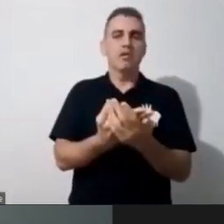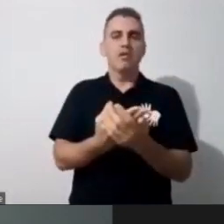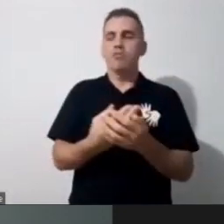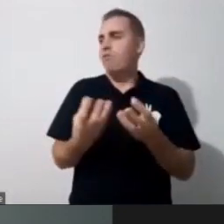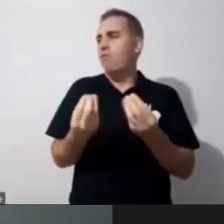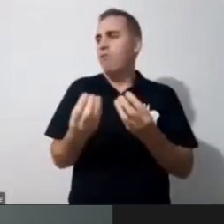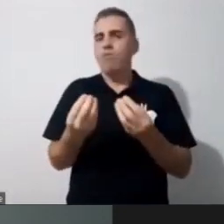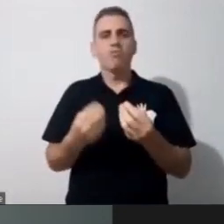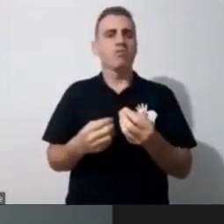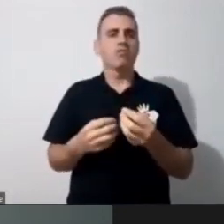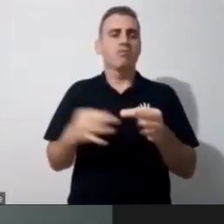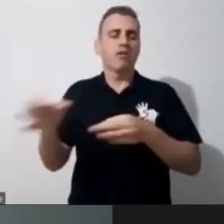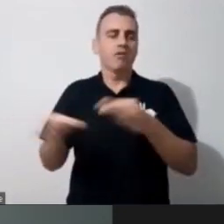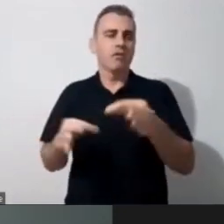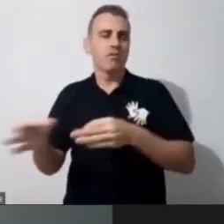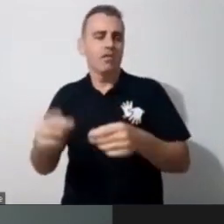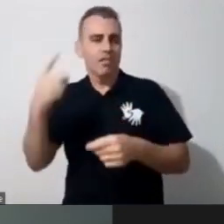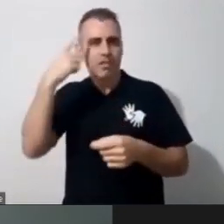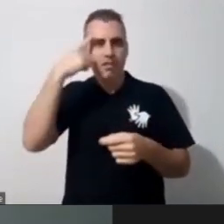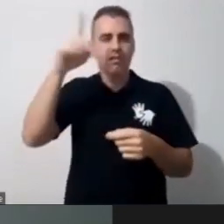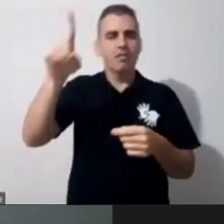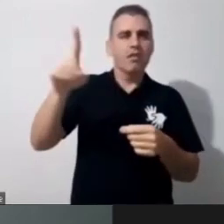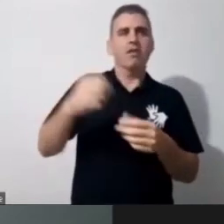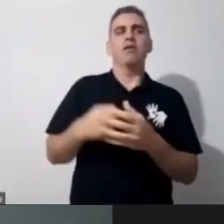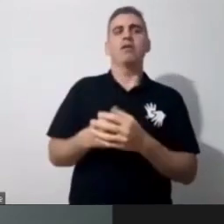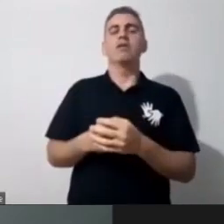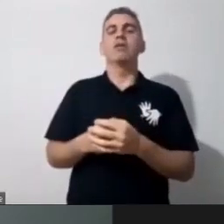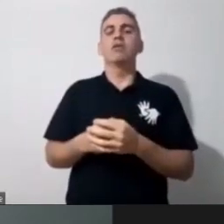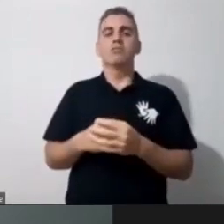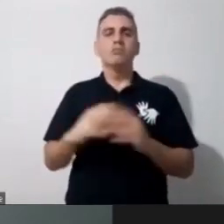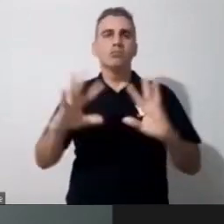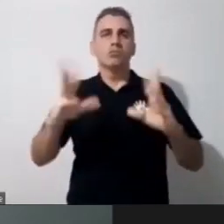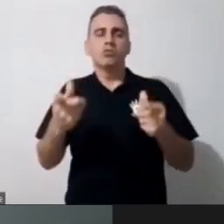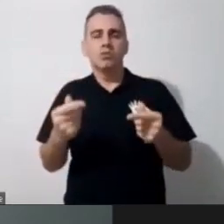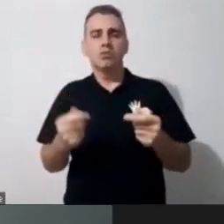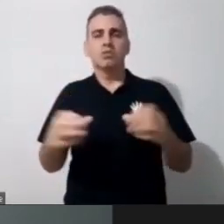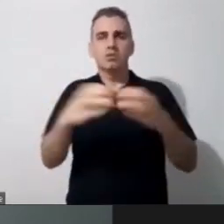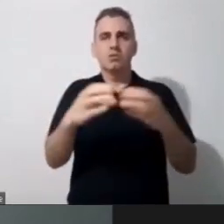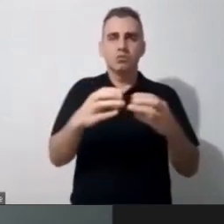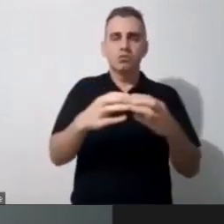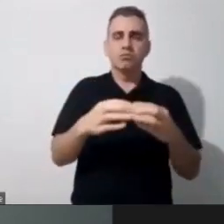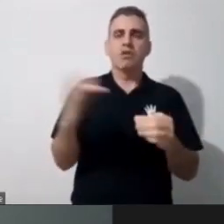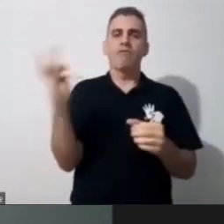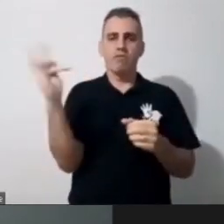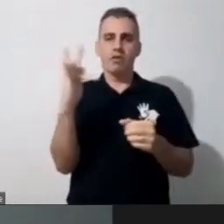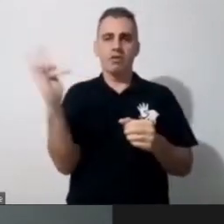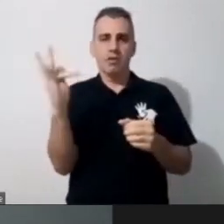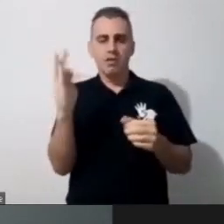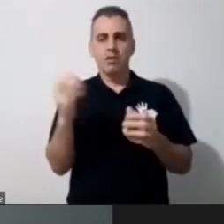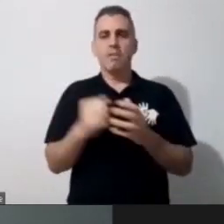ideias, a gente iniciou em fevereiro, presencialmente, com todas as turmas, aí, em março, a gente já